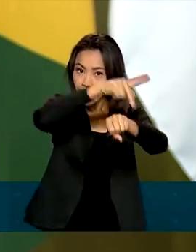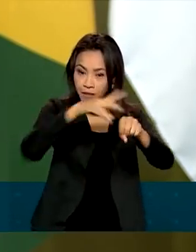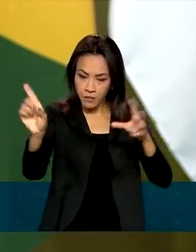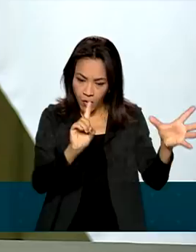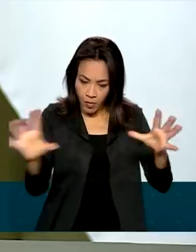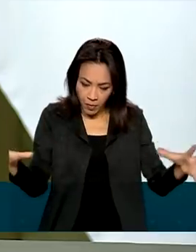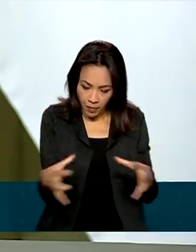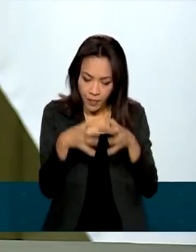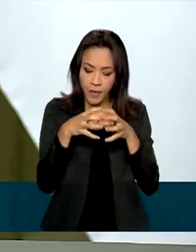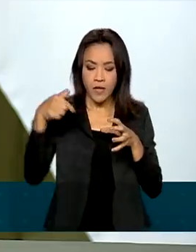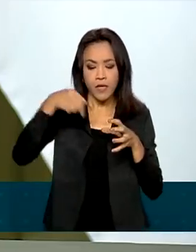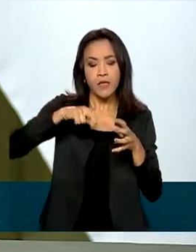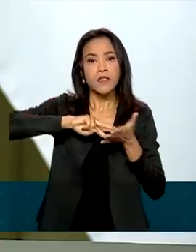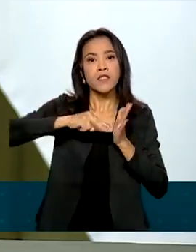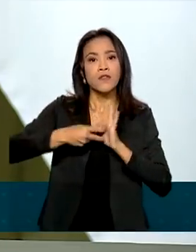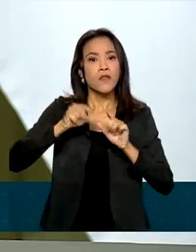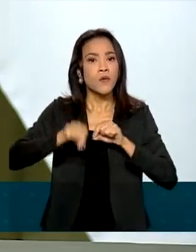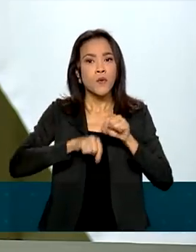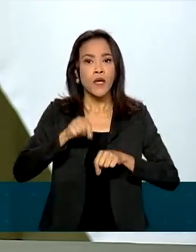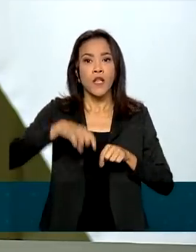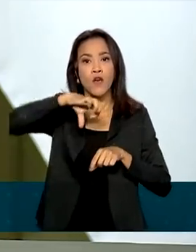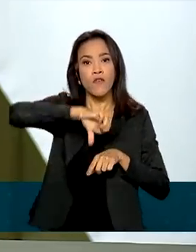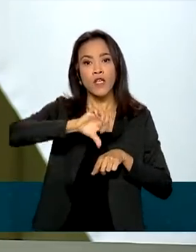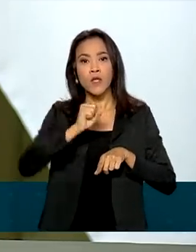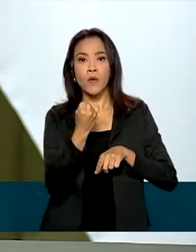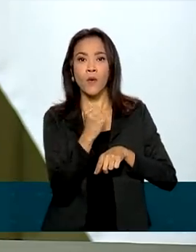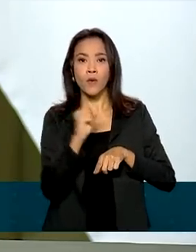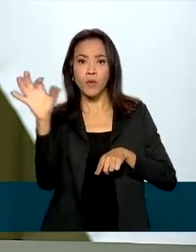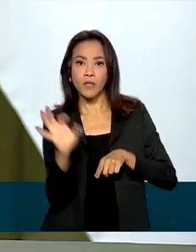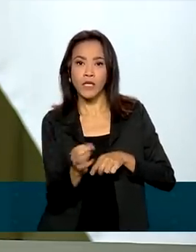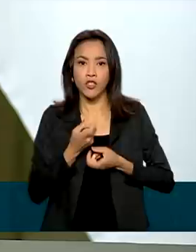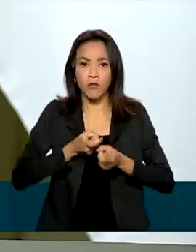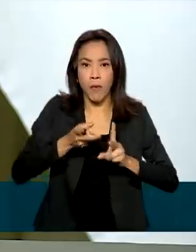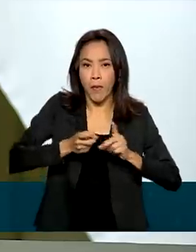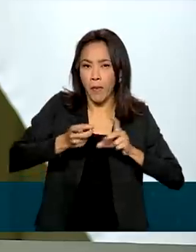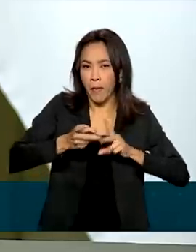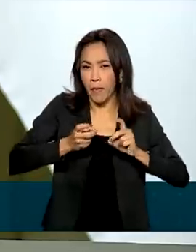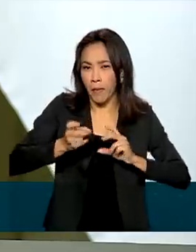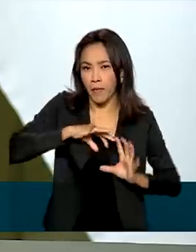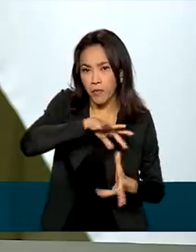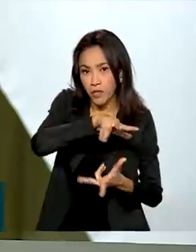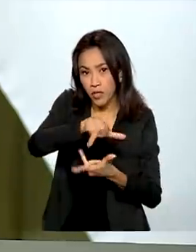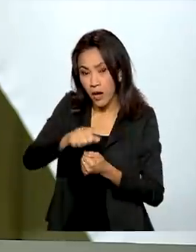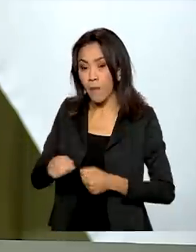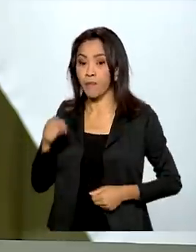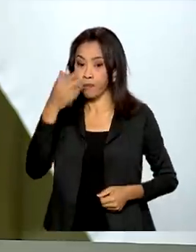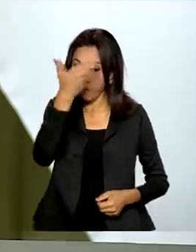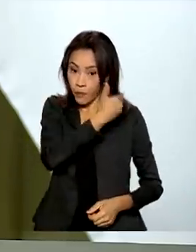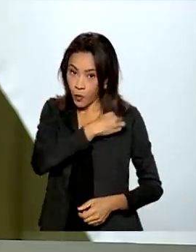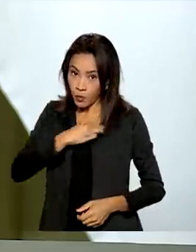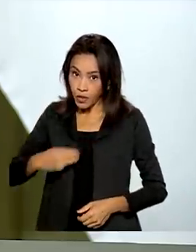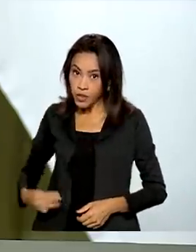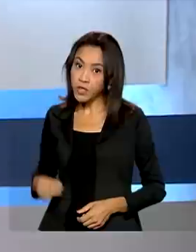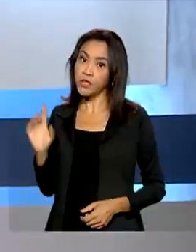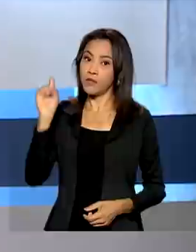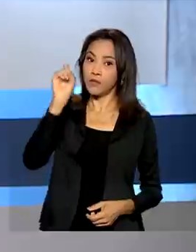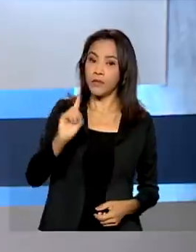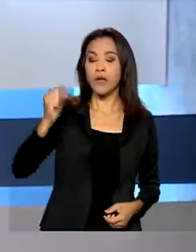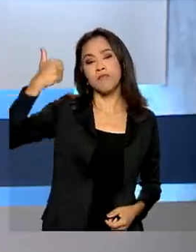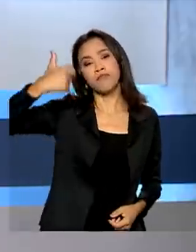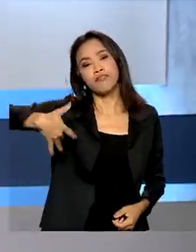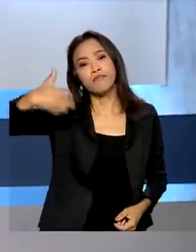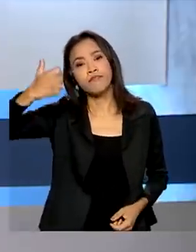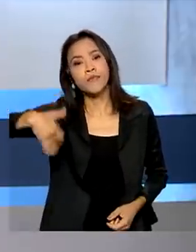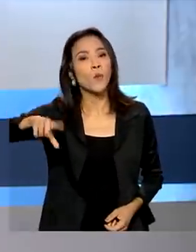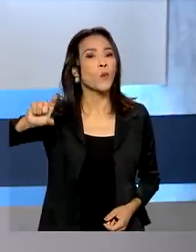98% do comércio mundial. Em declaração à imprensa, o ministro das Relações Exteriores, Carlos França, falou